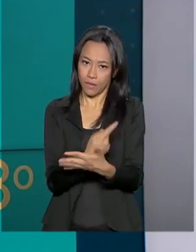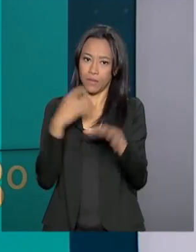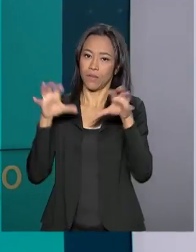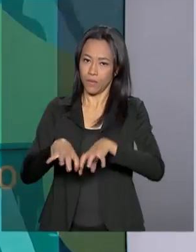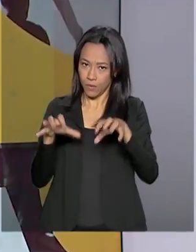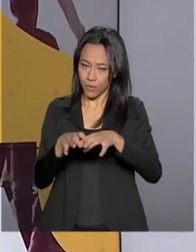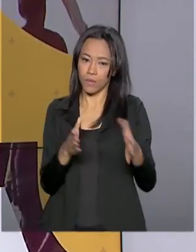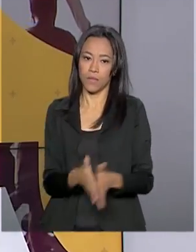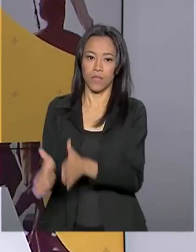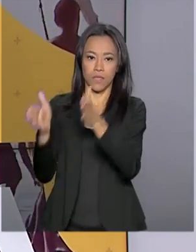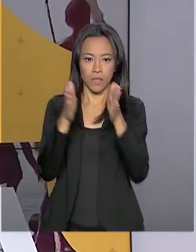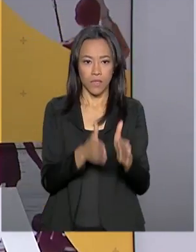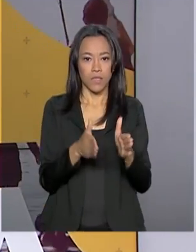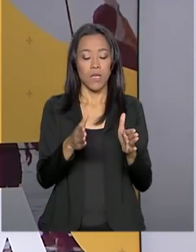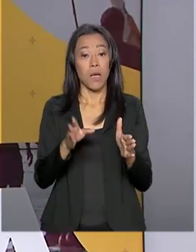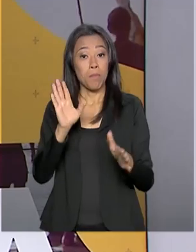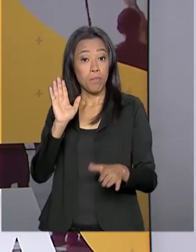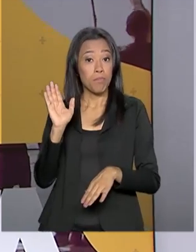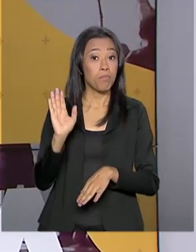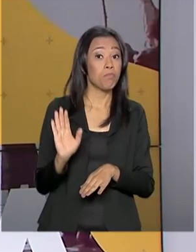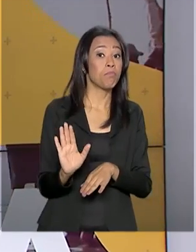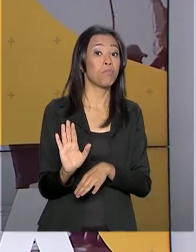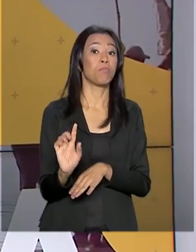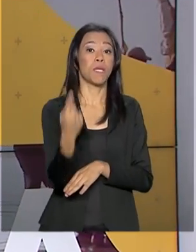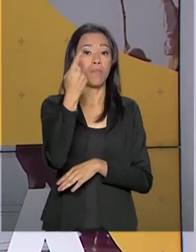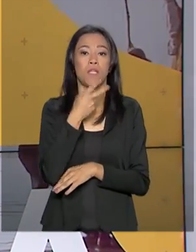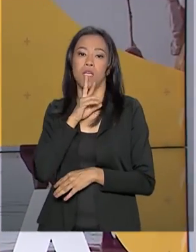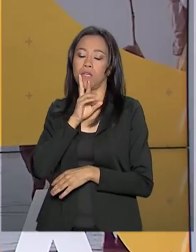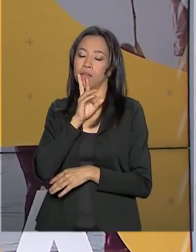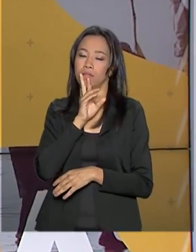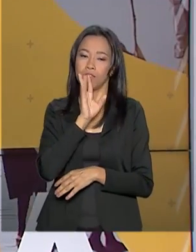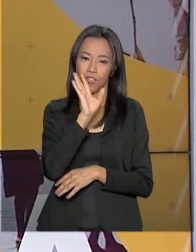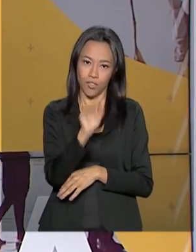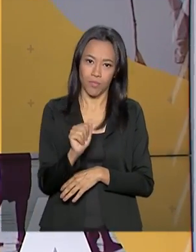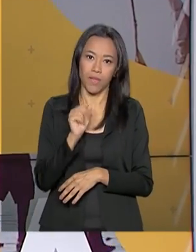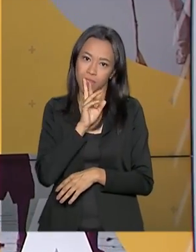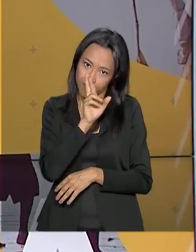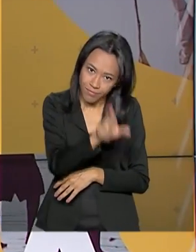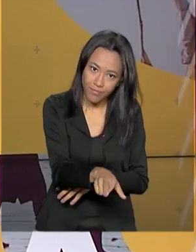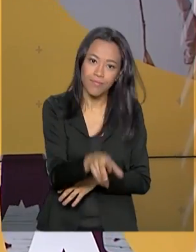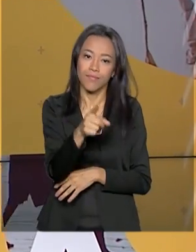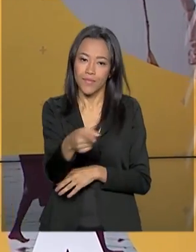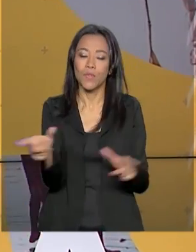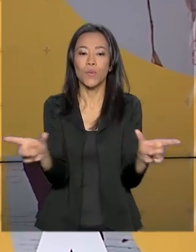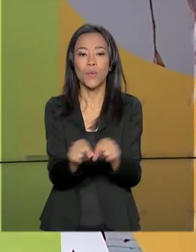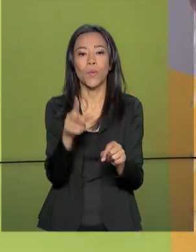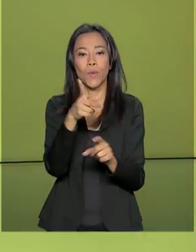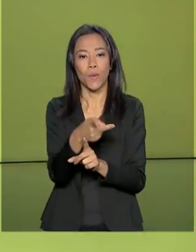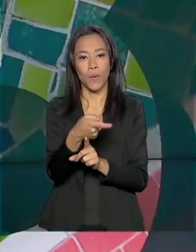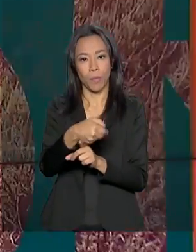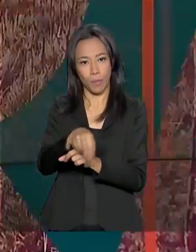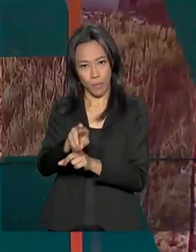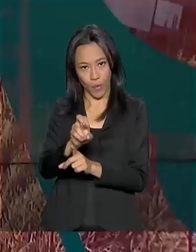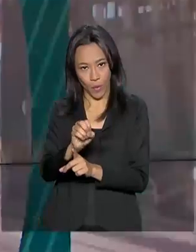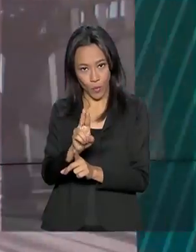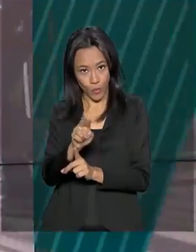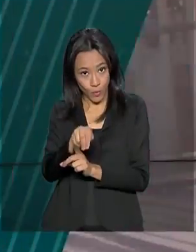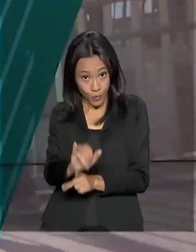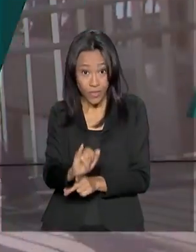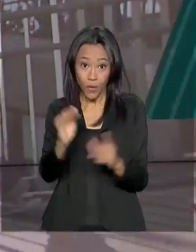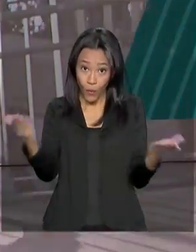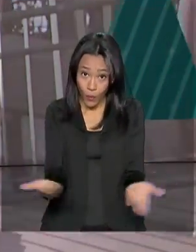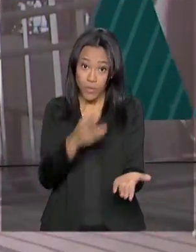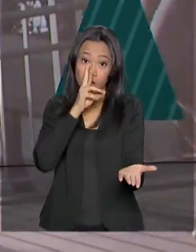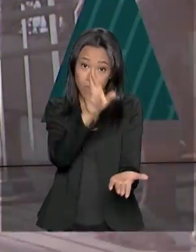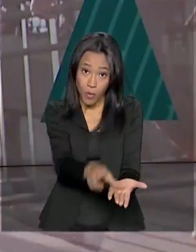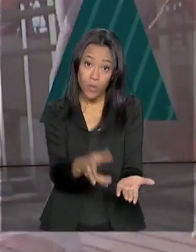O resultado da primeira chamada do segundo semestre do ProUni, o programa Universidade para Todos, sai hoje. A lista com os